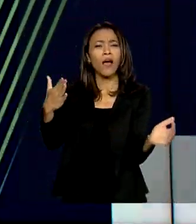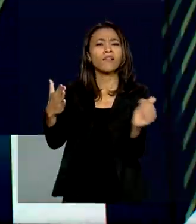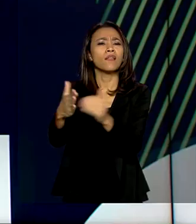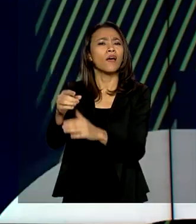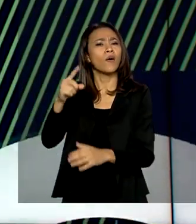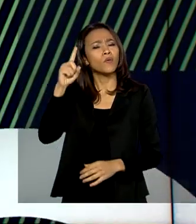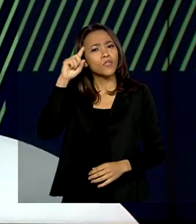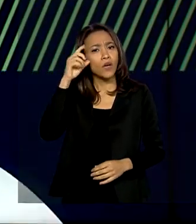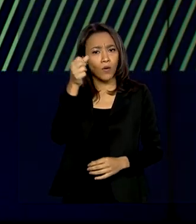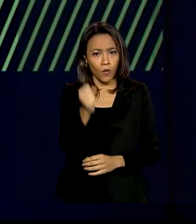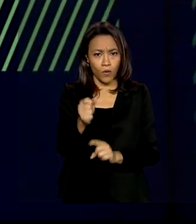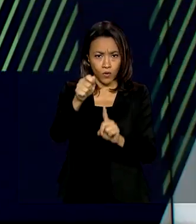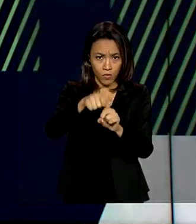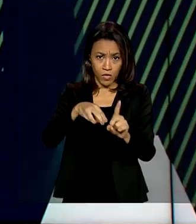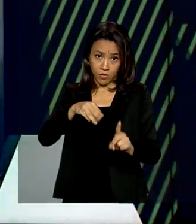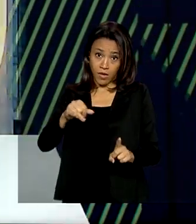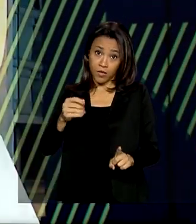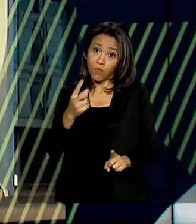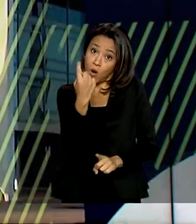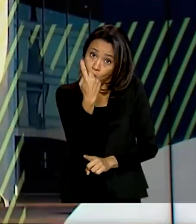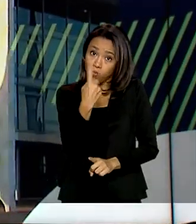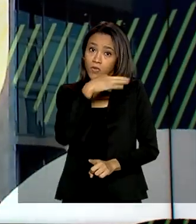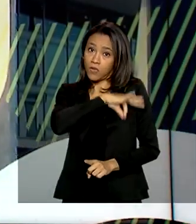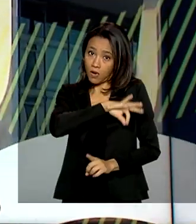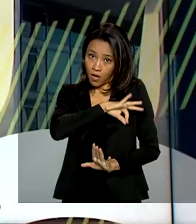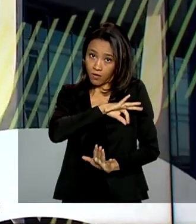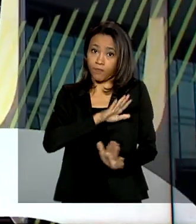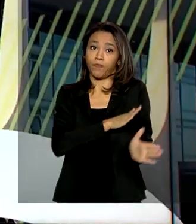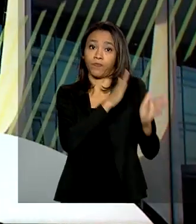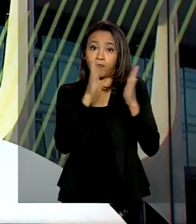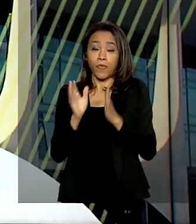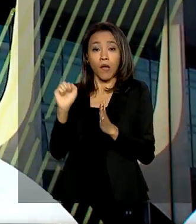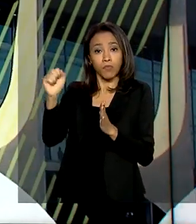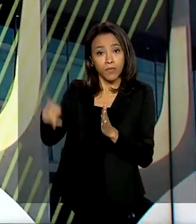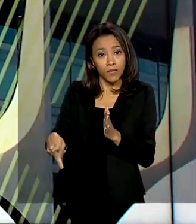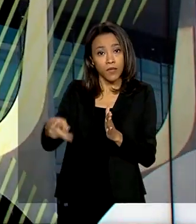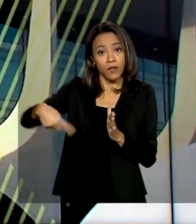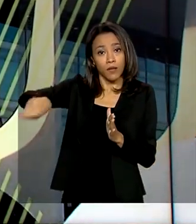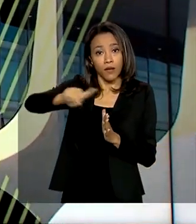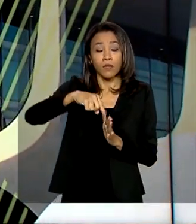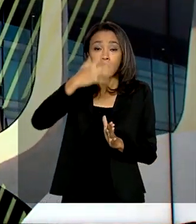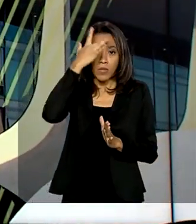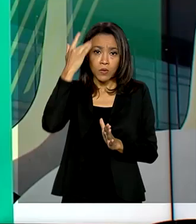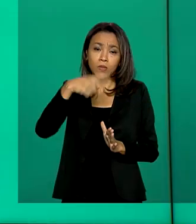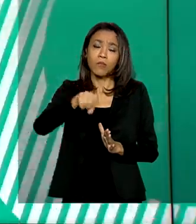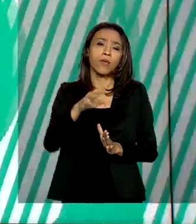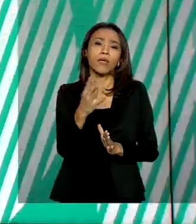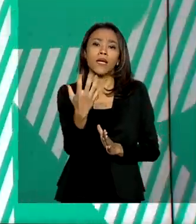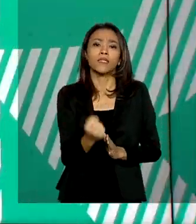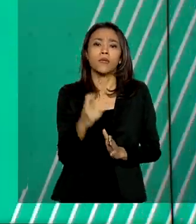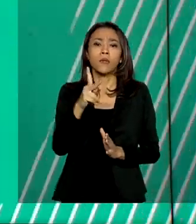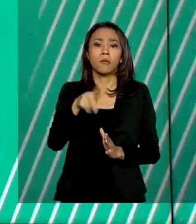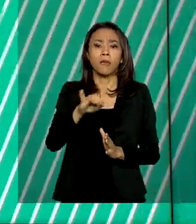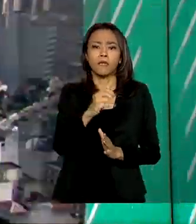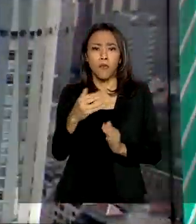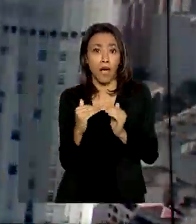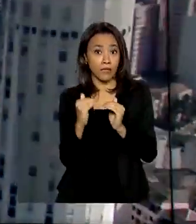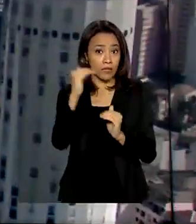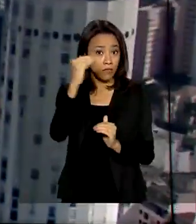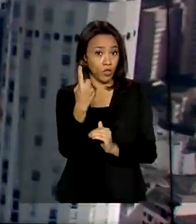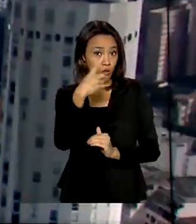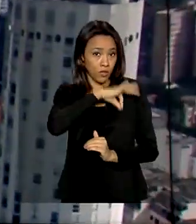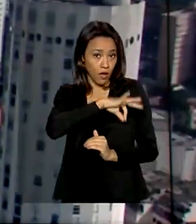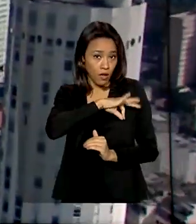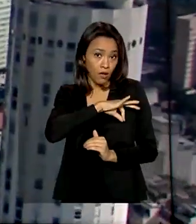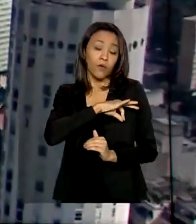para quem recebe um salário mínimo. Já para os aposentados e pensionistas que têm renda mensal acima do mínimo, a data